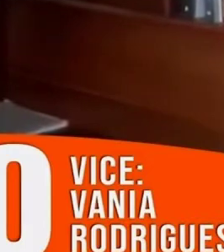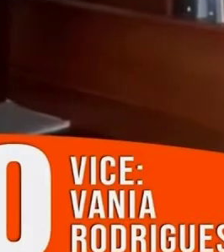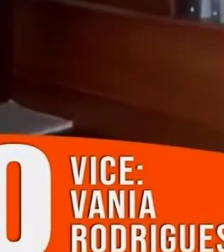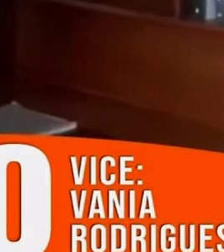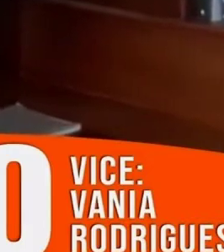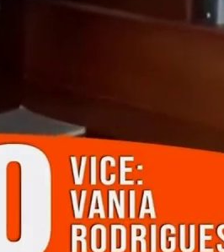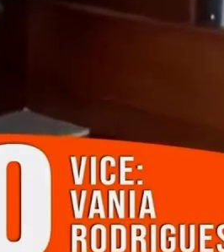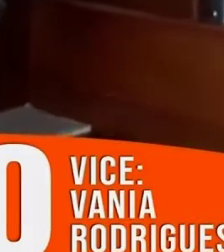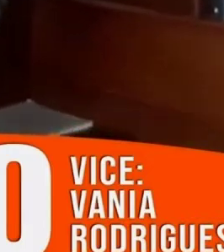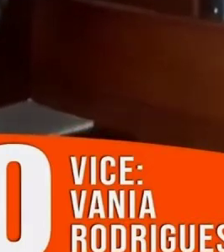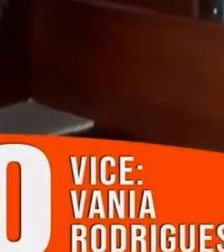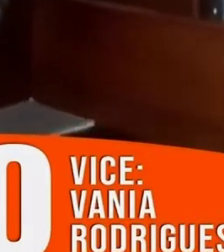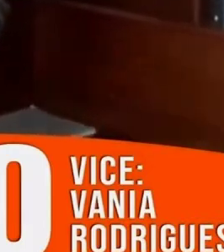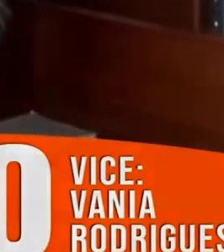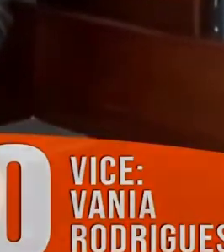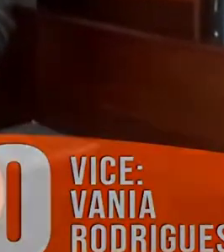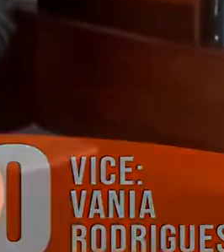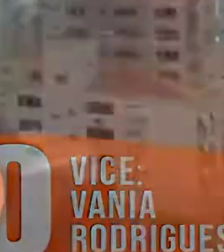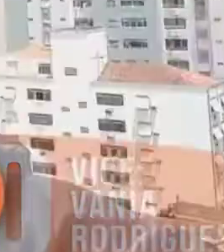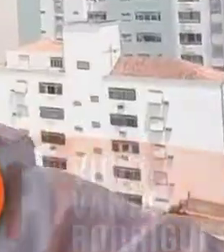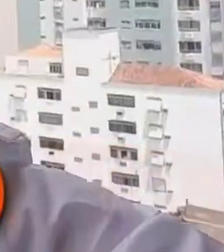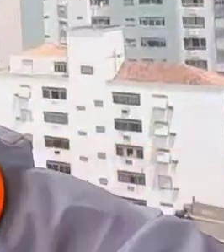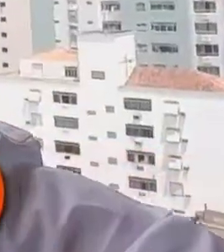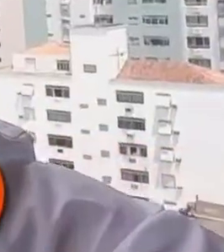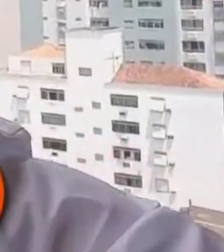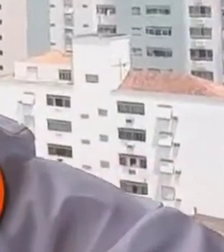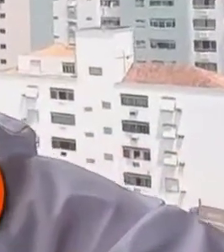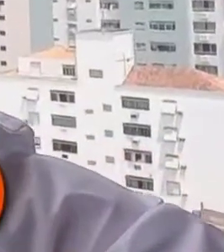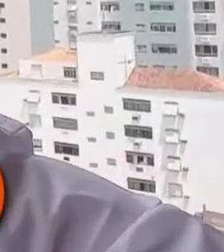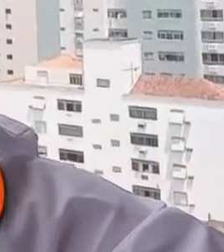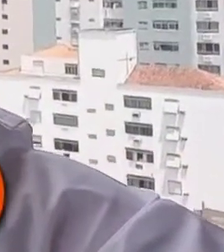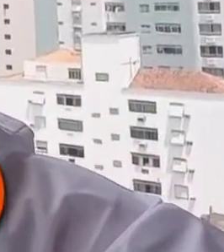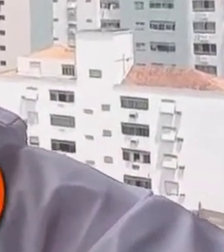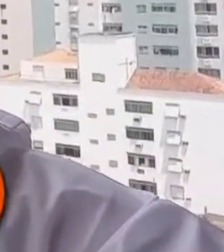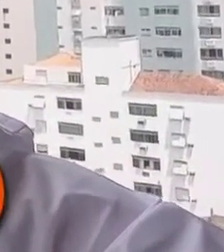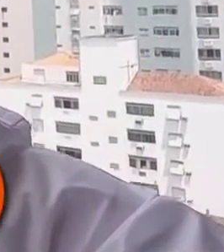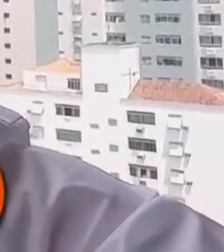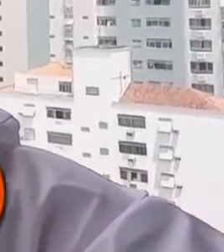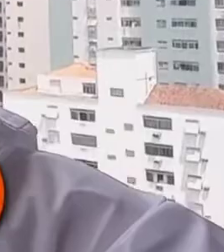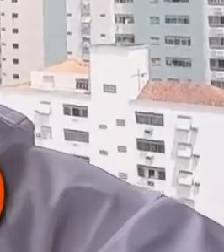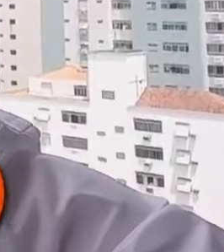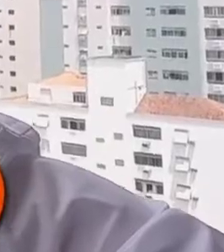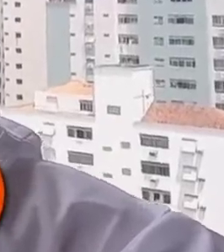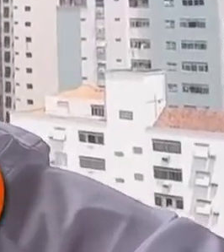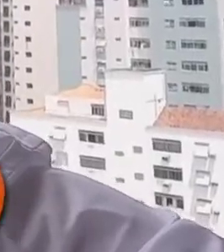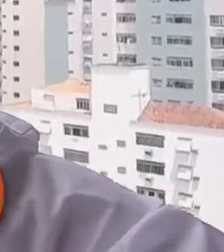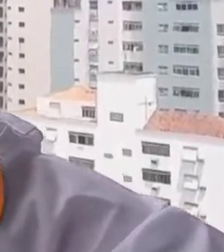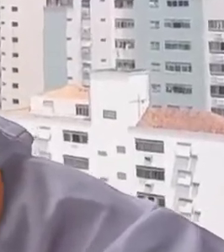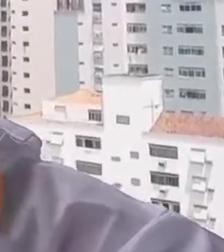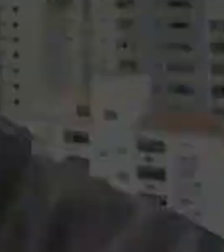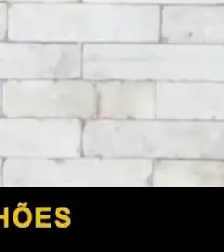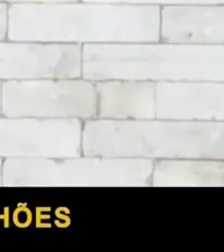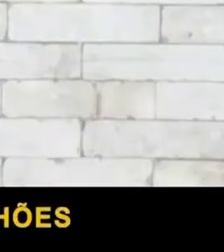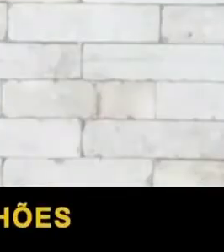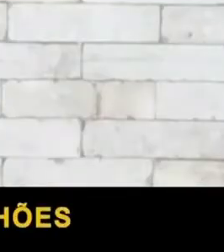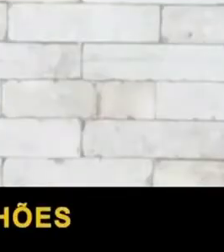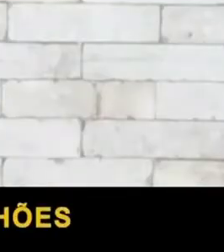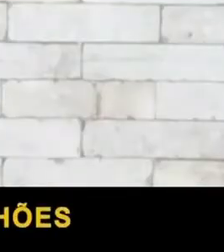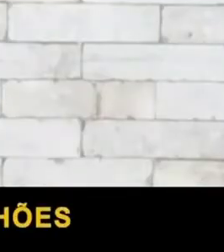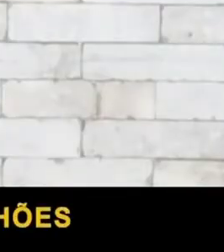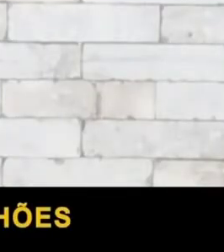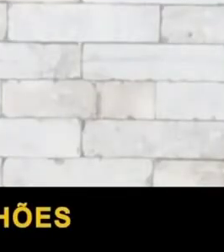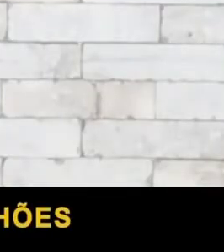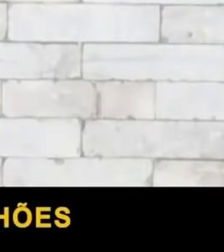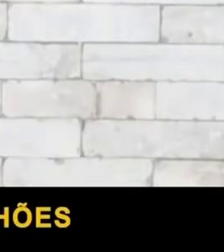Associação Brasileira de Educação Circunitária Este é um compromisso assumido em Brasília, escola cívico-militar Vou